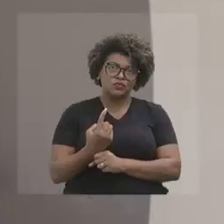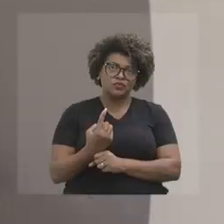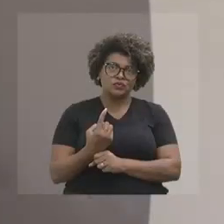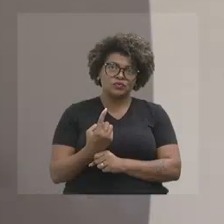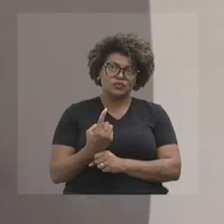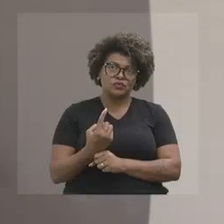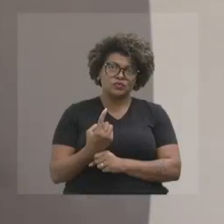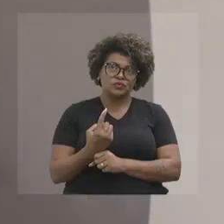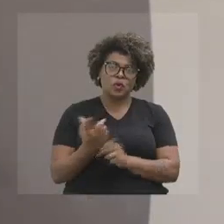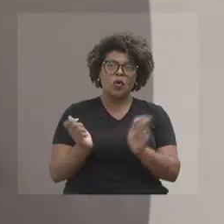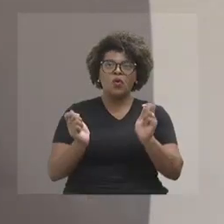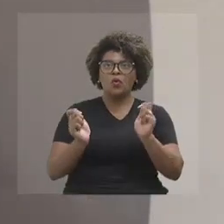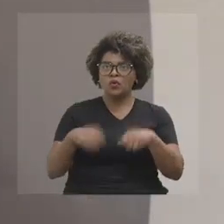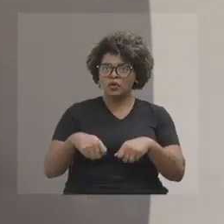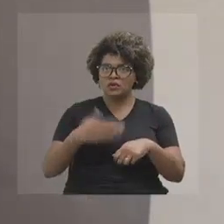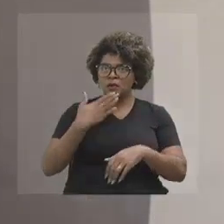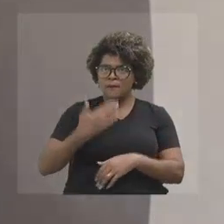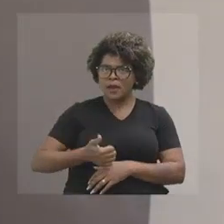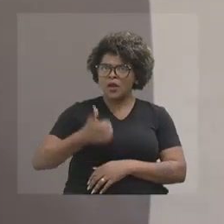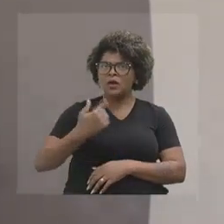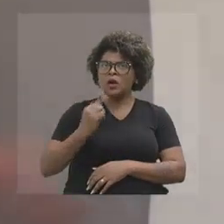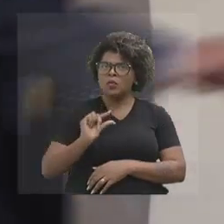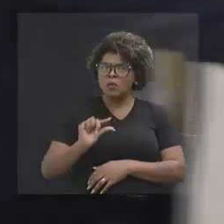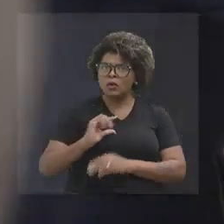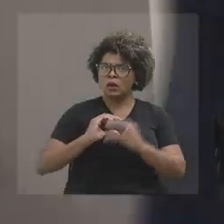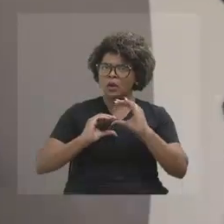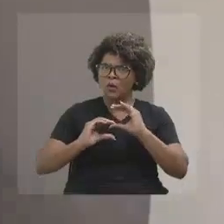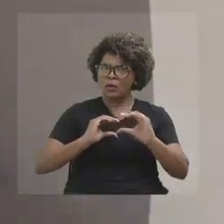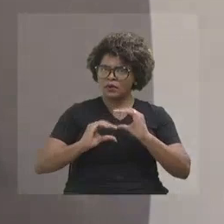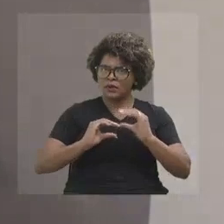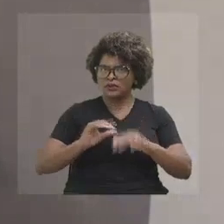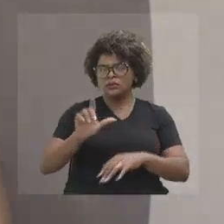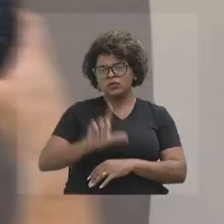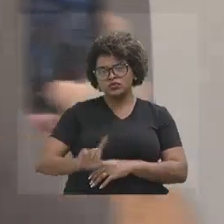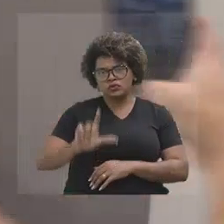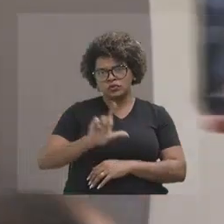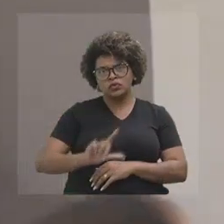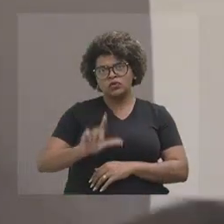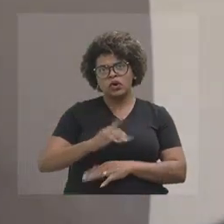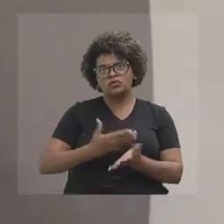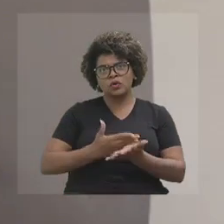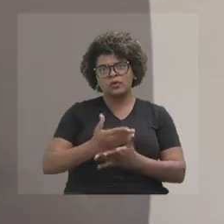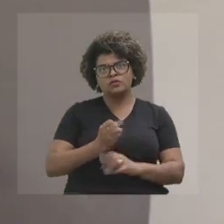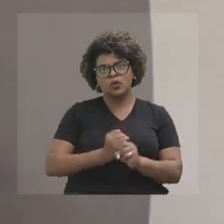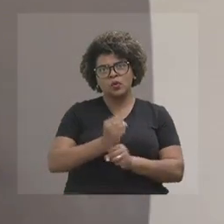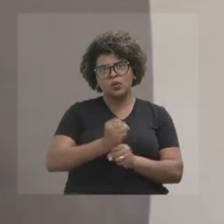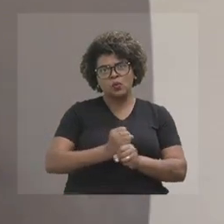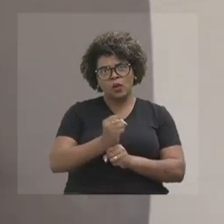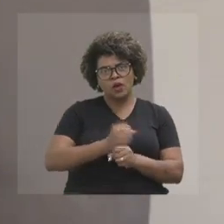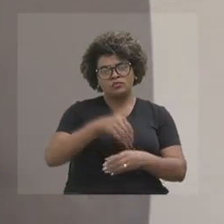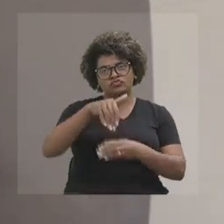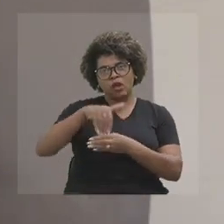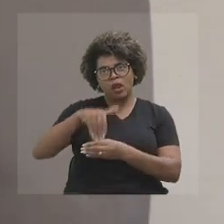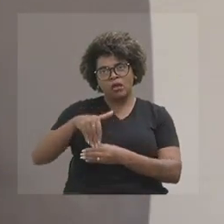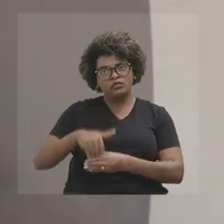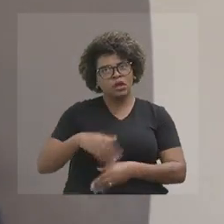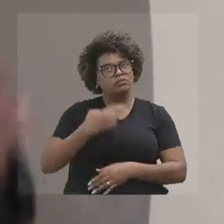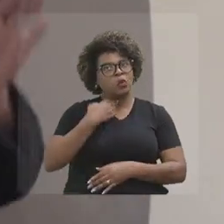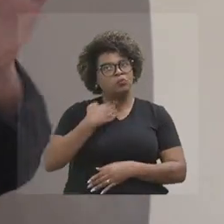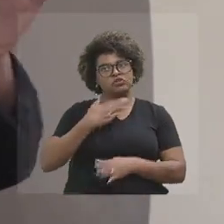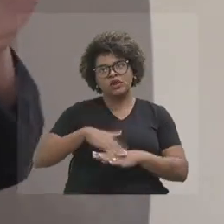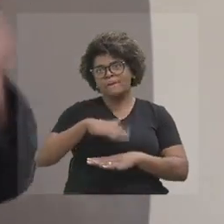a gente consegue melhorar um pouco a comunicação, e aí a gente, obviamente, entra no ano eleitoral e já não pode mais gastar. Então, vocês